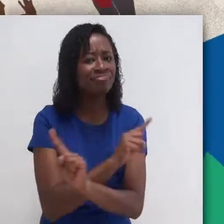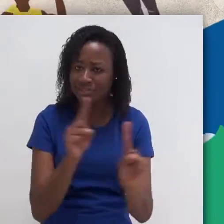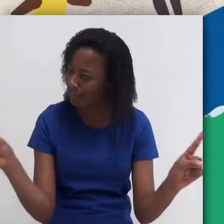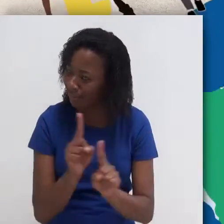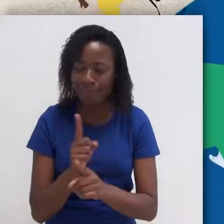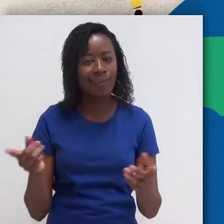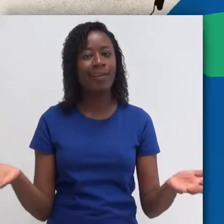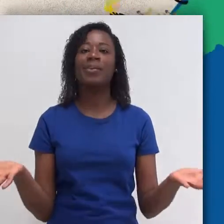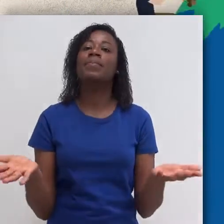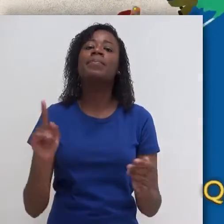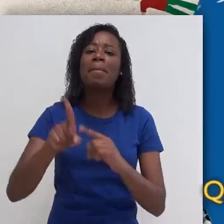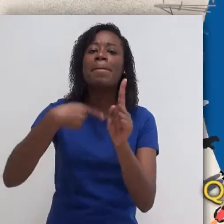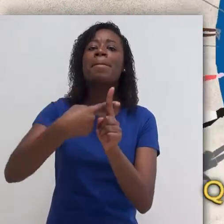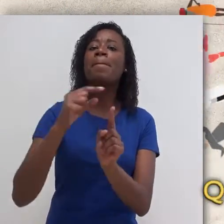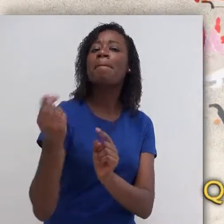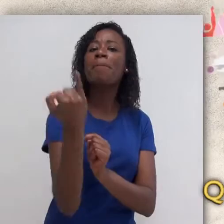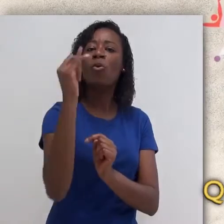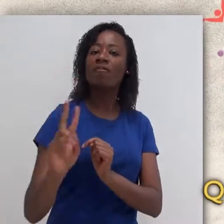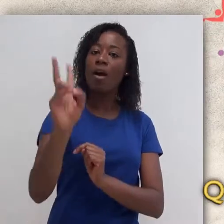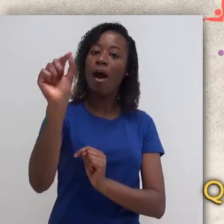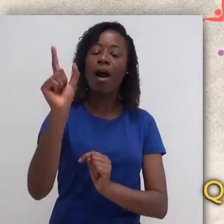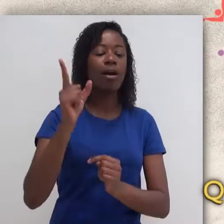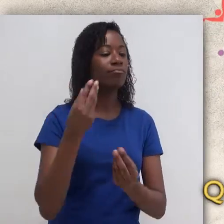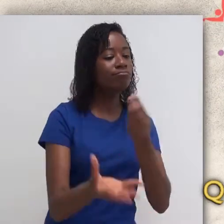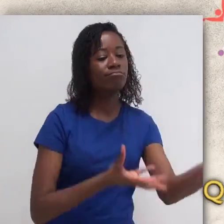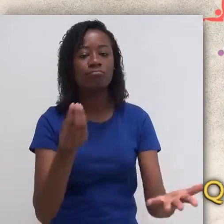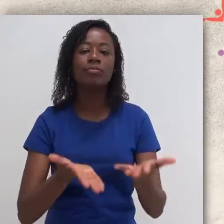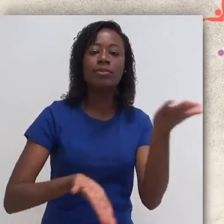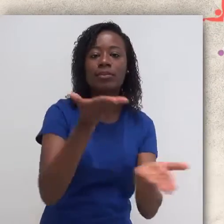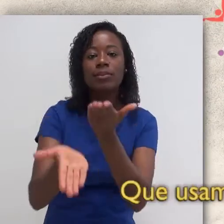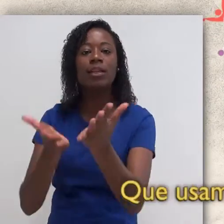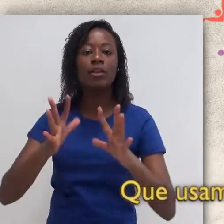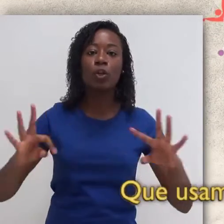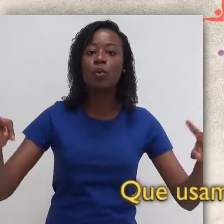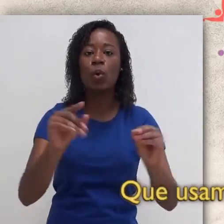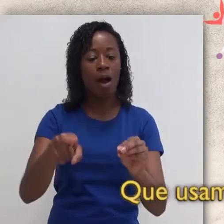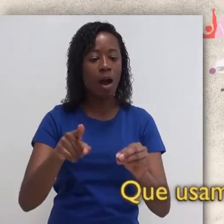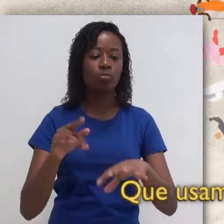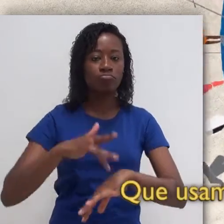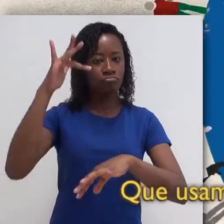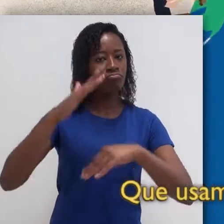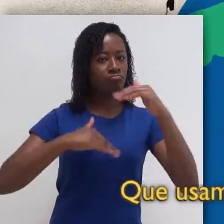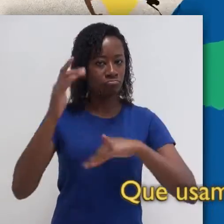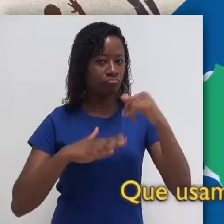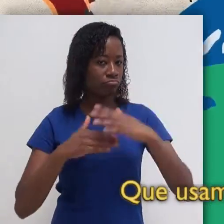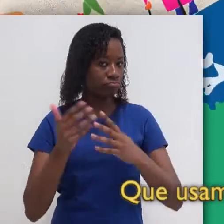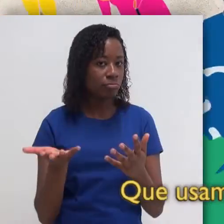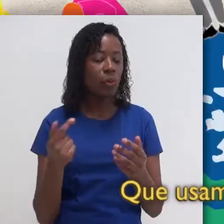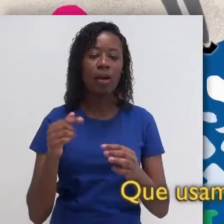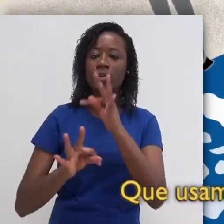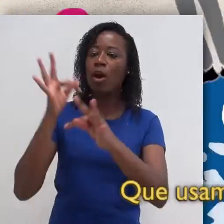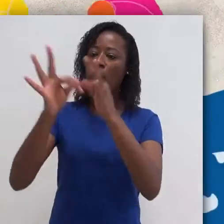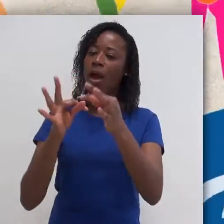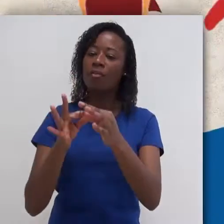diversas ao redor do planeta. Que têm mais valor do que serve a todos. Que usam seus dons para que a tecnologia seja